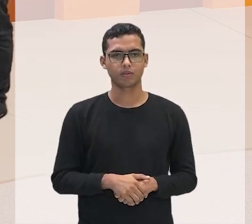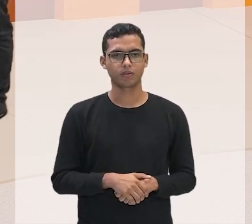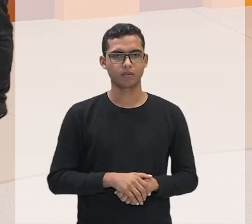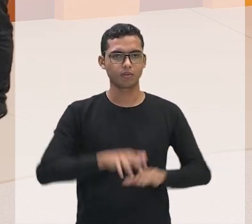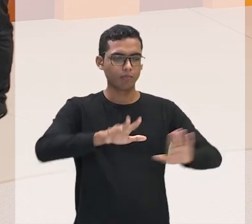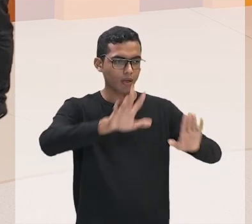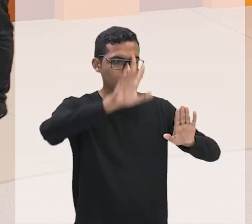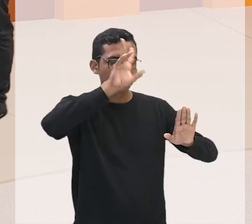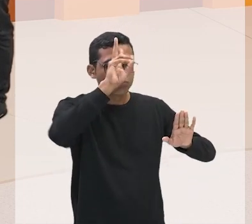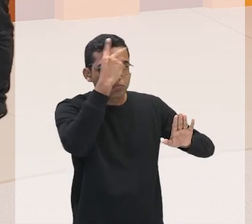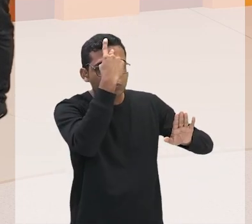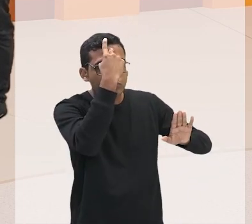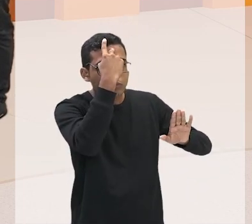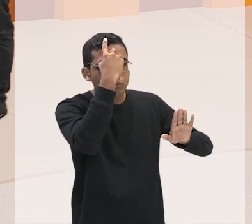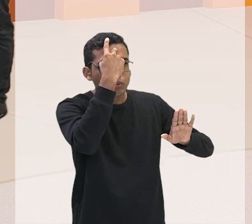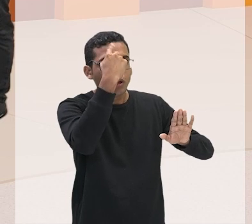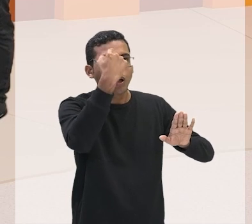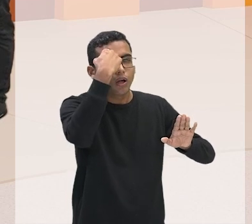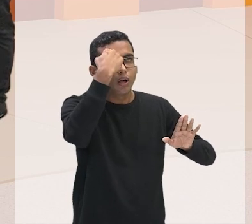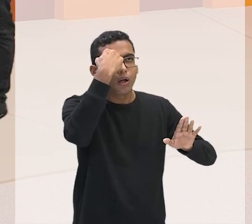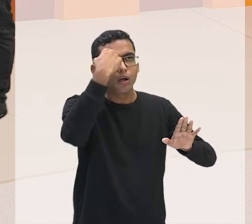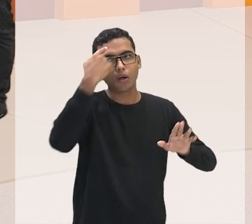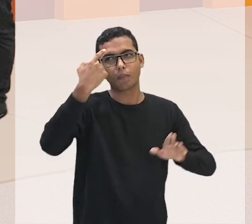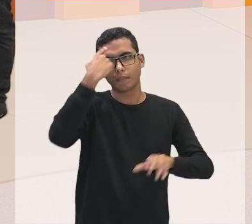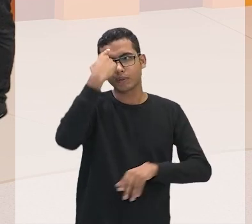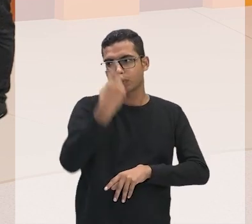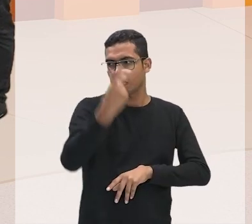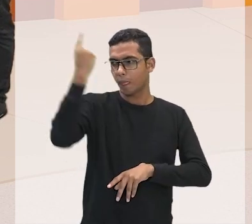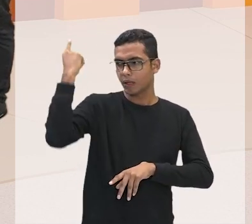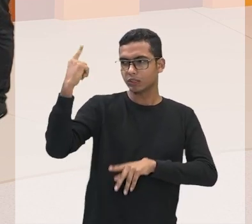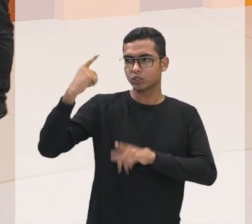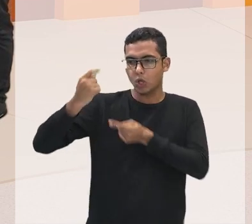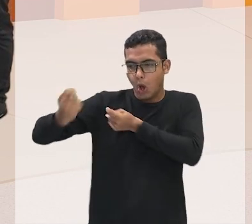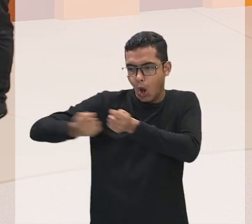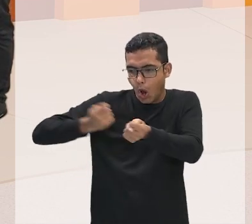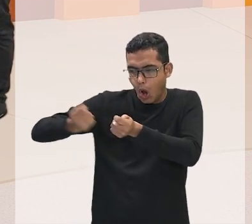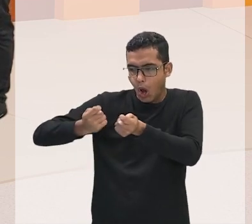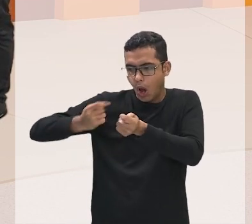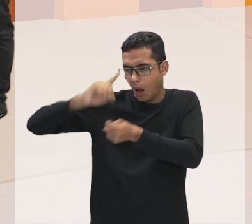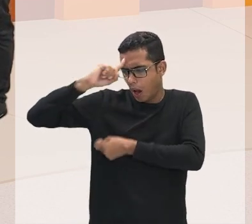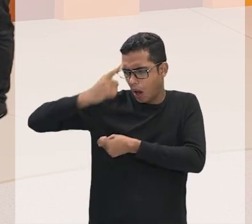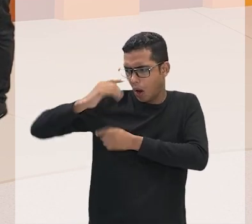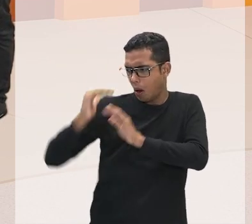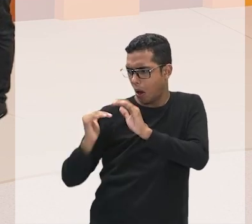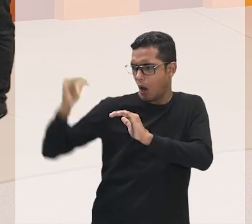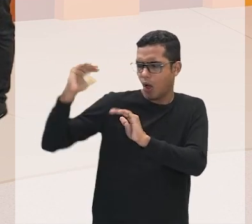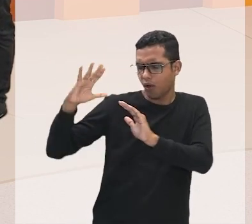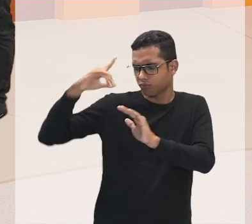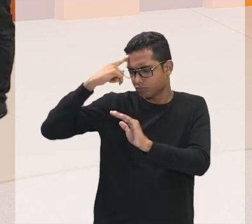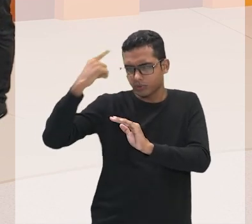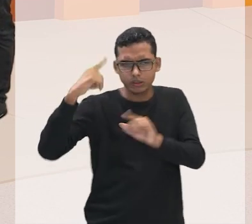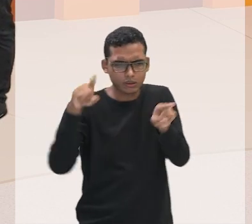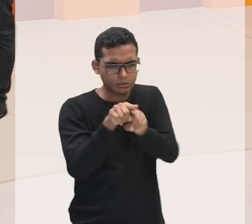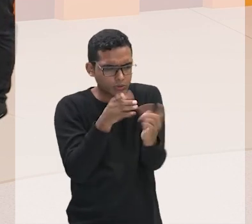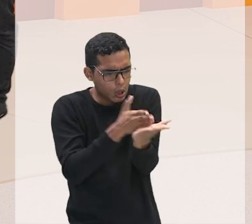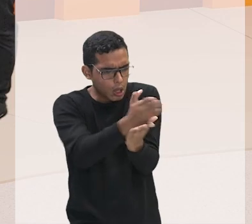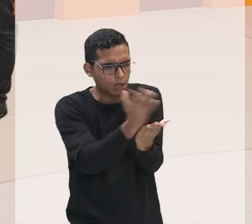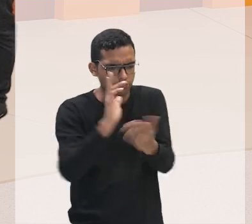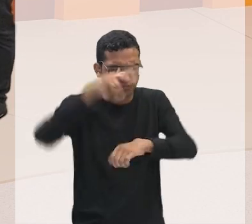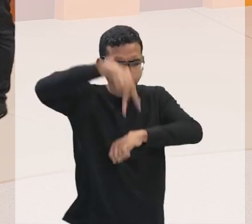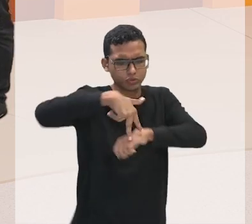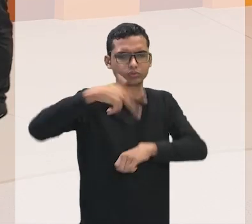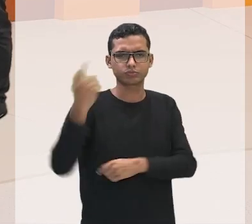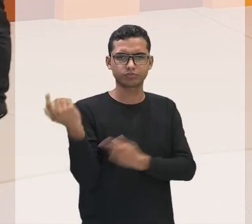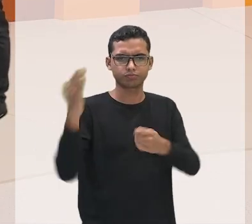dominantes. Olha a questão da liberdade aí, né? Olha o que o estudo traz para nós. Olha o que o conhecimento traz para nós. Então, eles